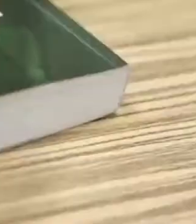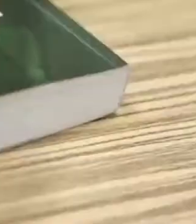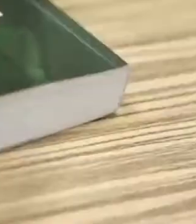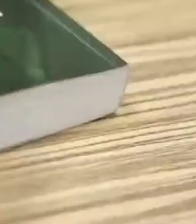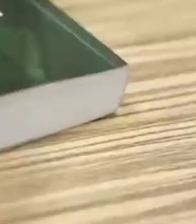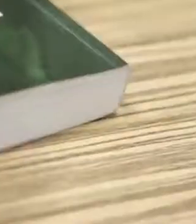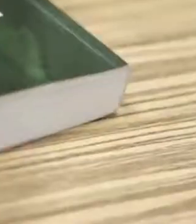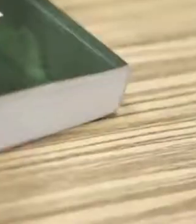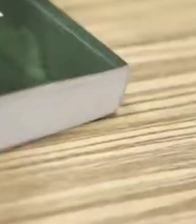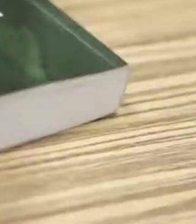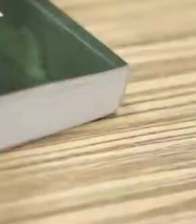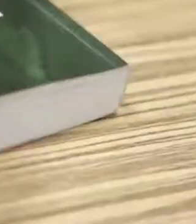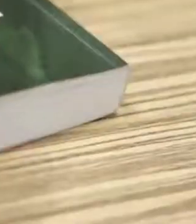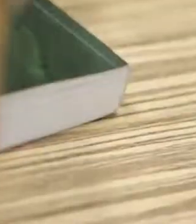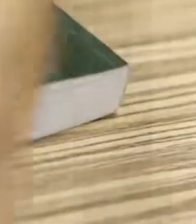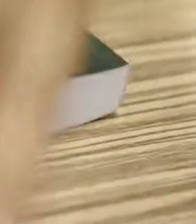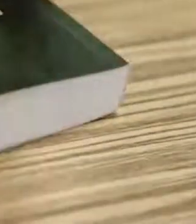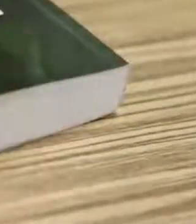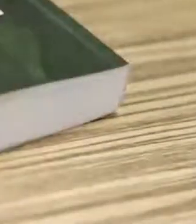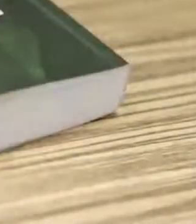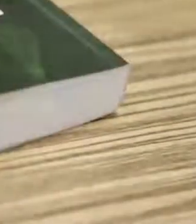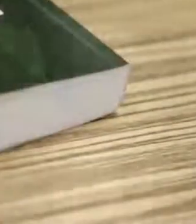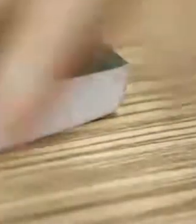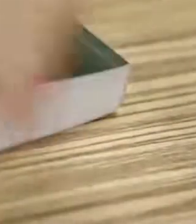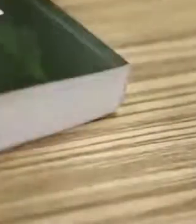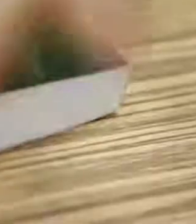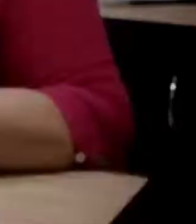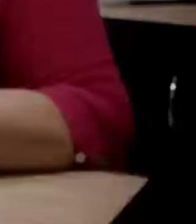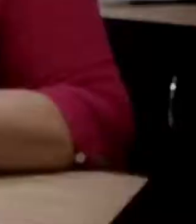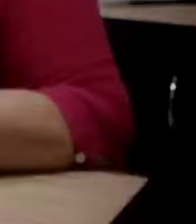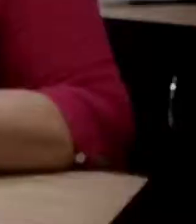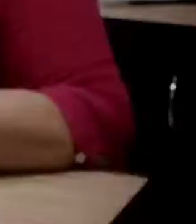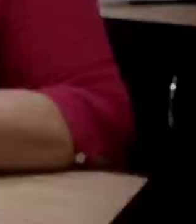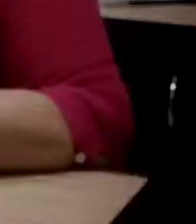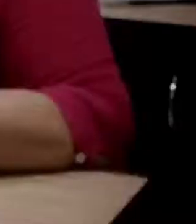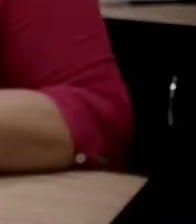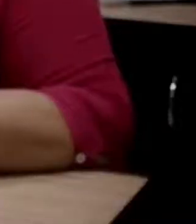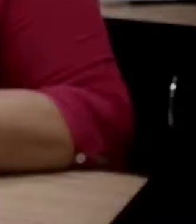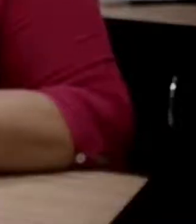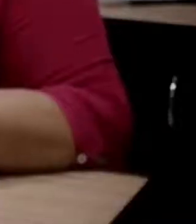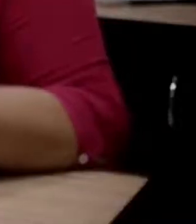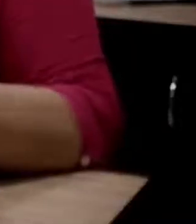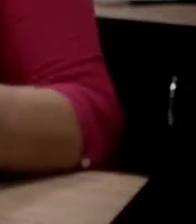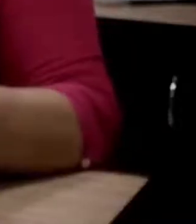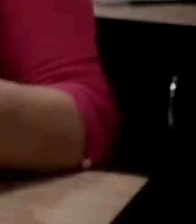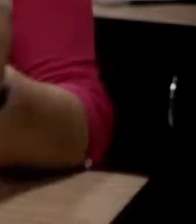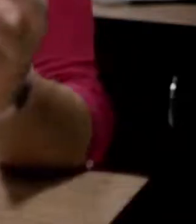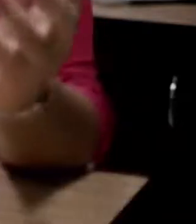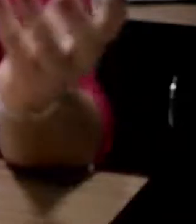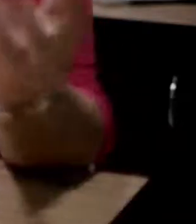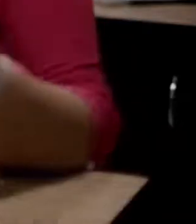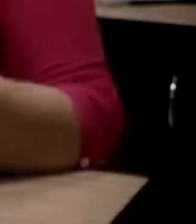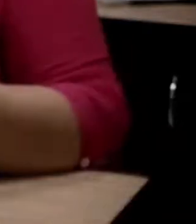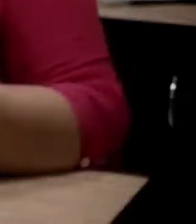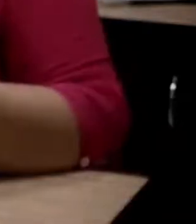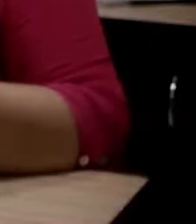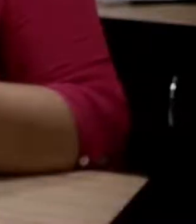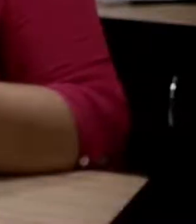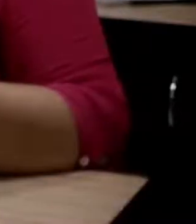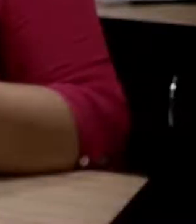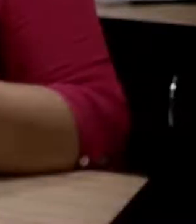Bom, eu não posso dizer, eu não posso apontar um responsável. Eu posso apontar